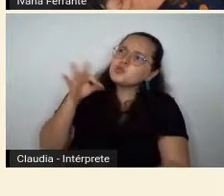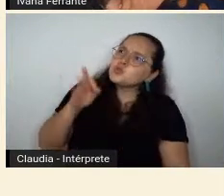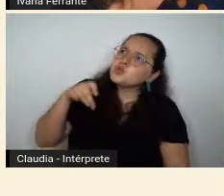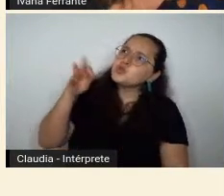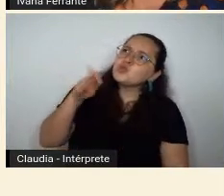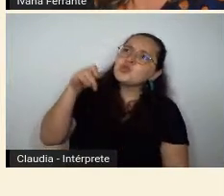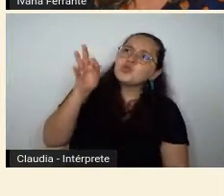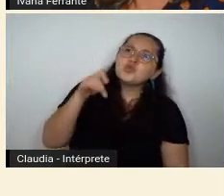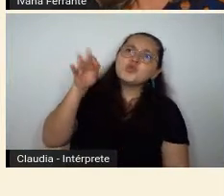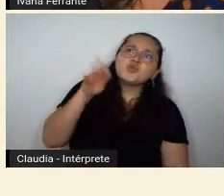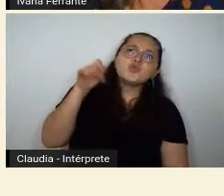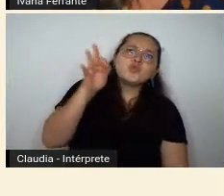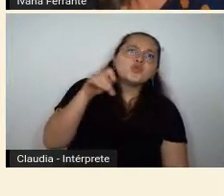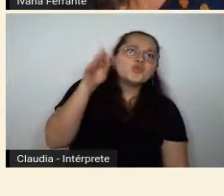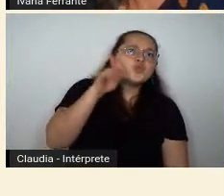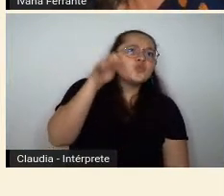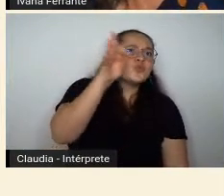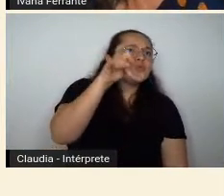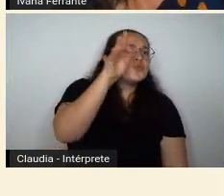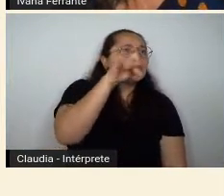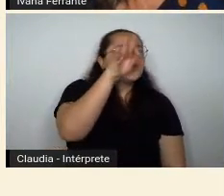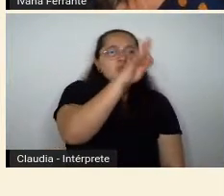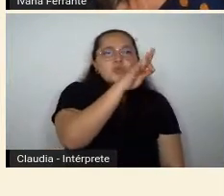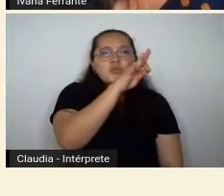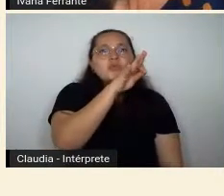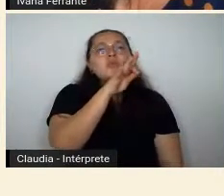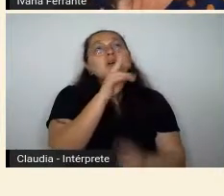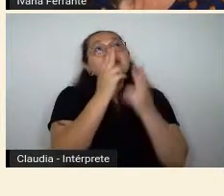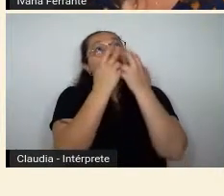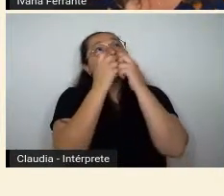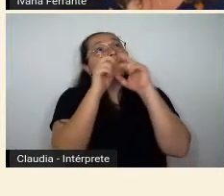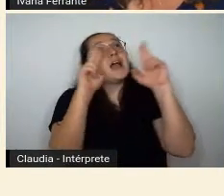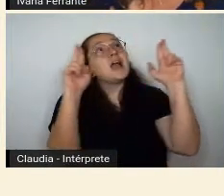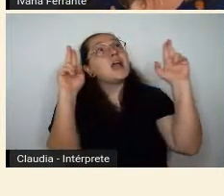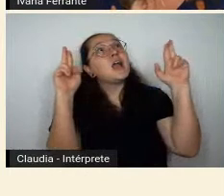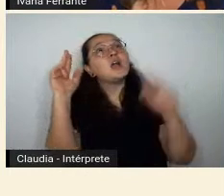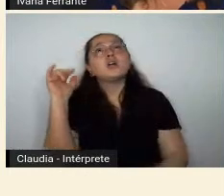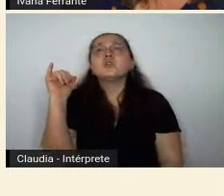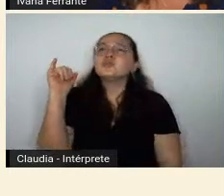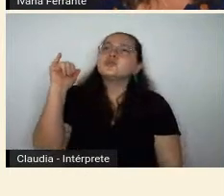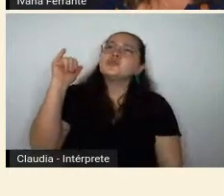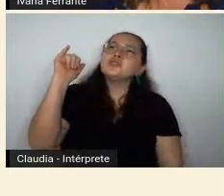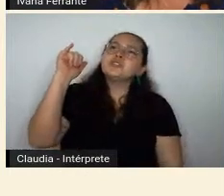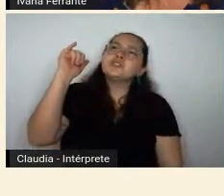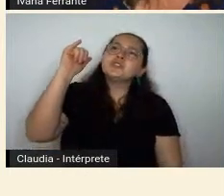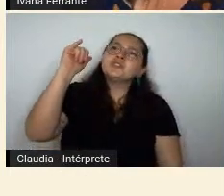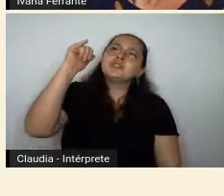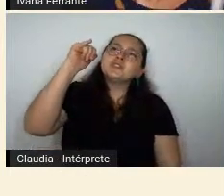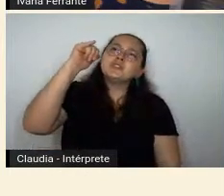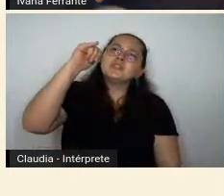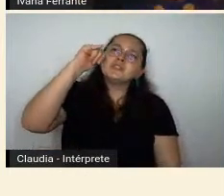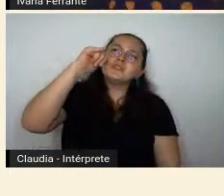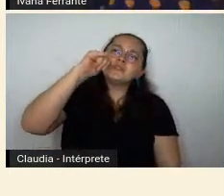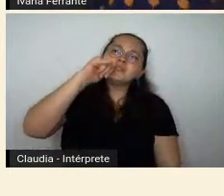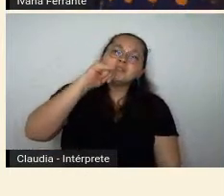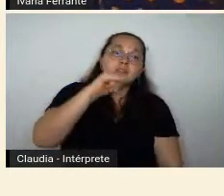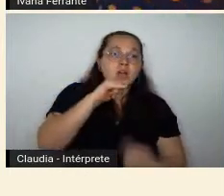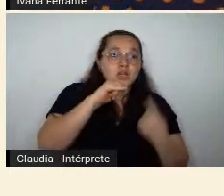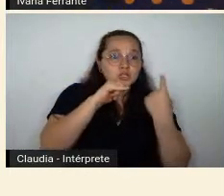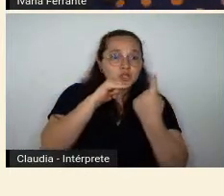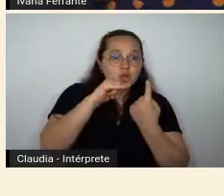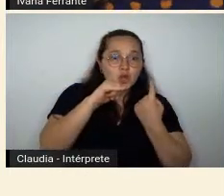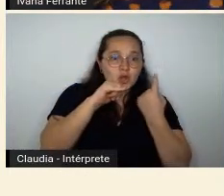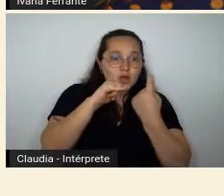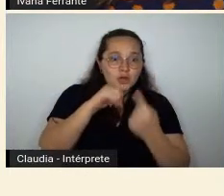motor doador pela amplidão dos céus solitária e divina. O